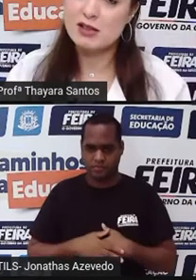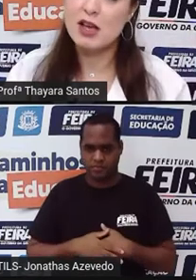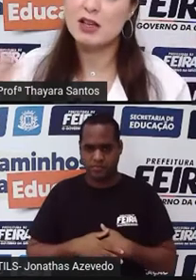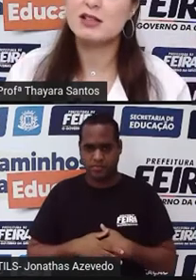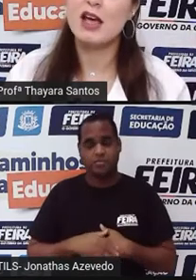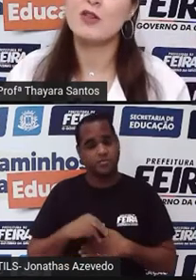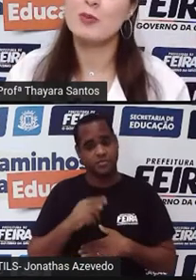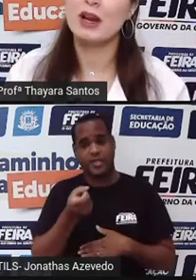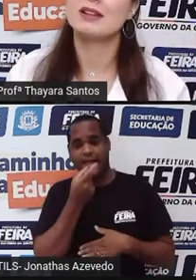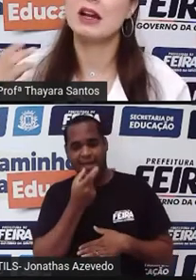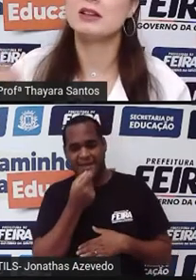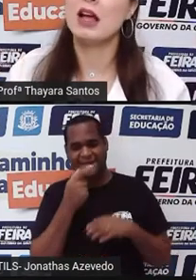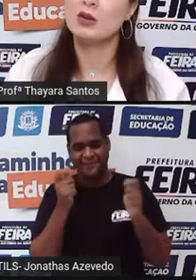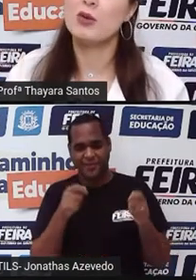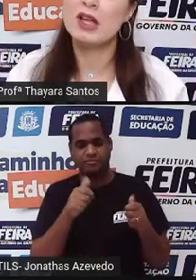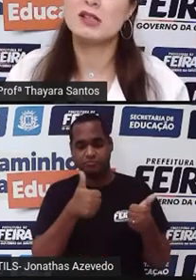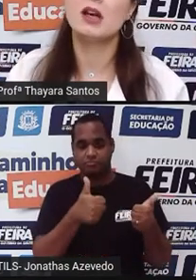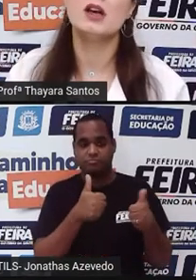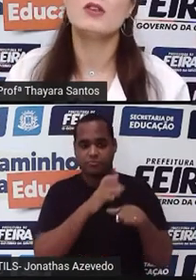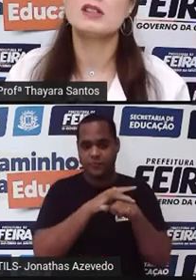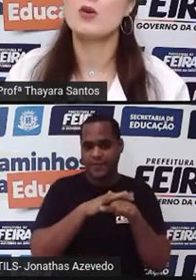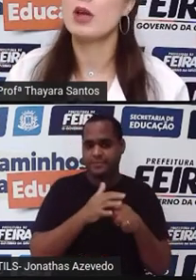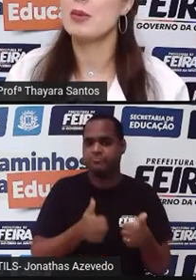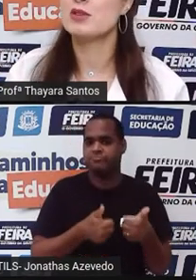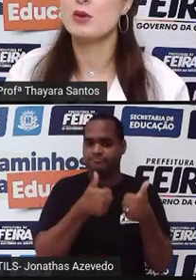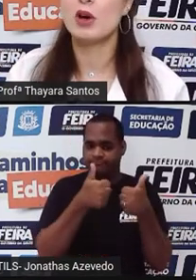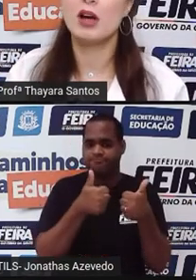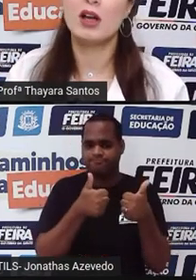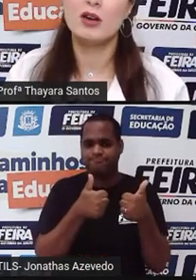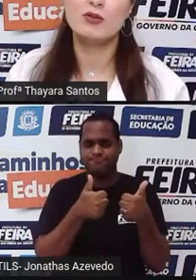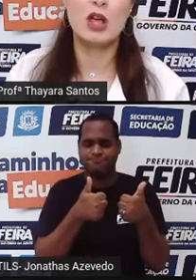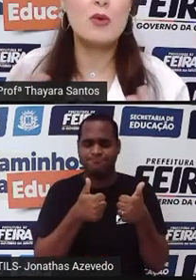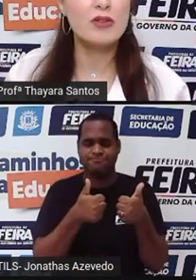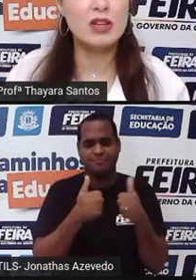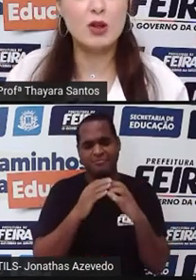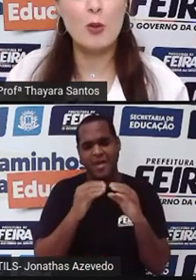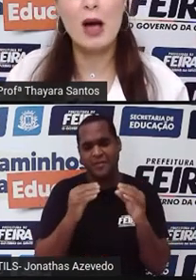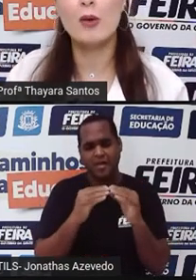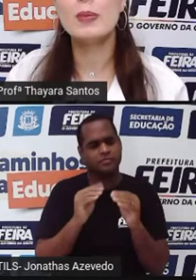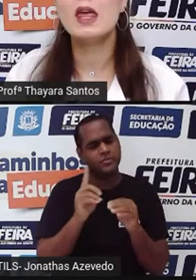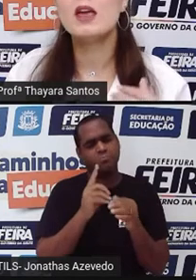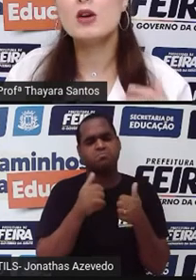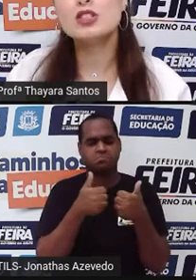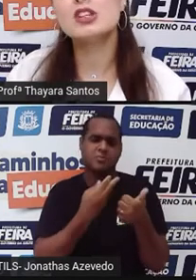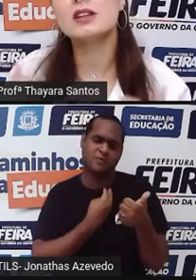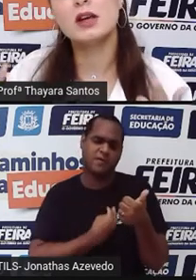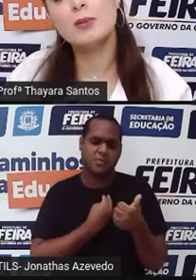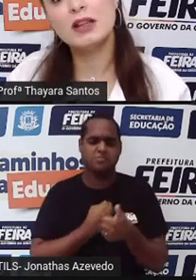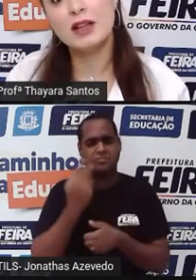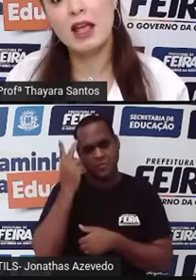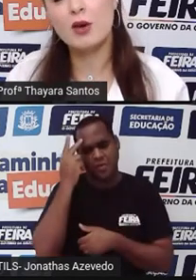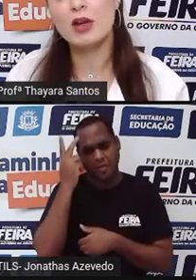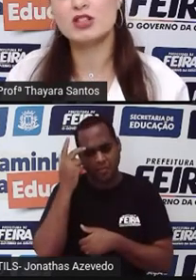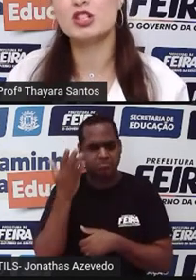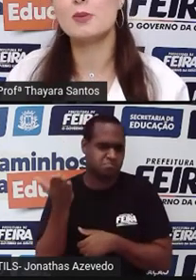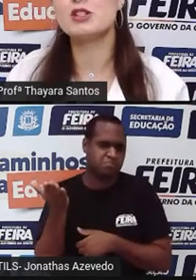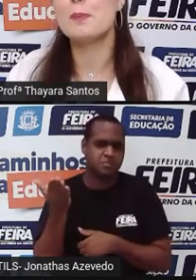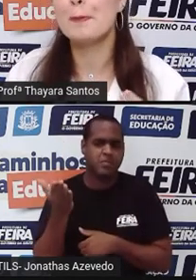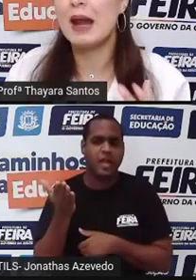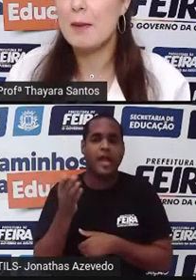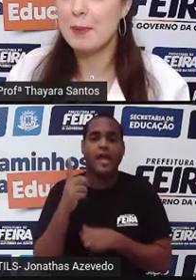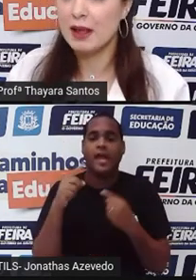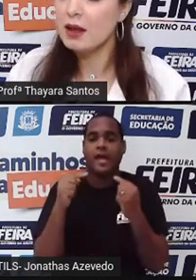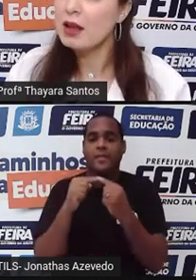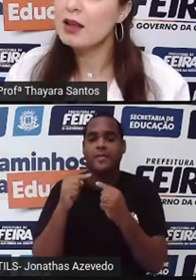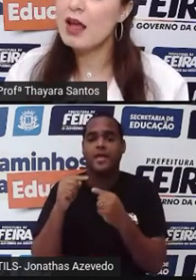coquetéis que servem para tratar a doença, fazer com que a pessoa tenha uma vida normal. E hoje em dia, também tem o que a gente chama